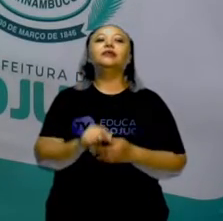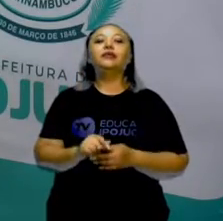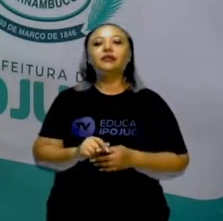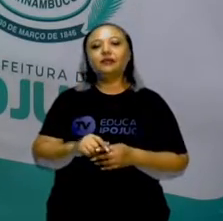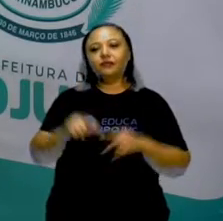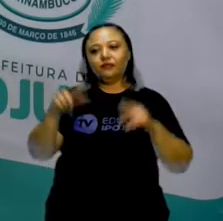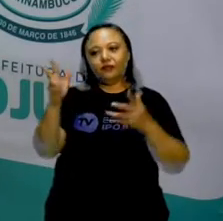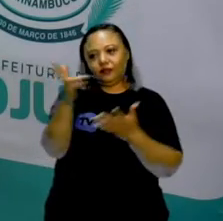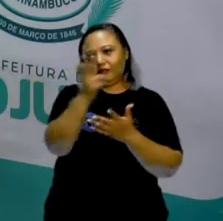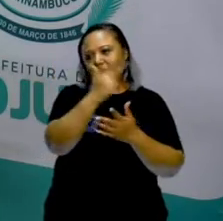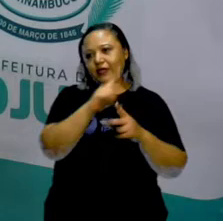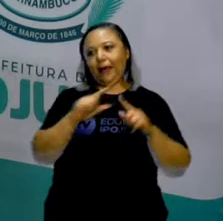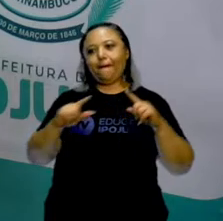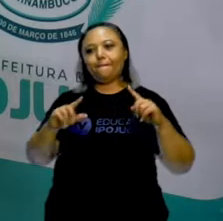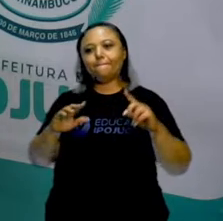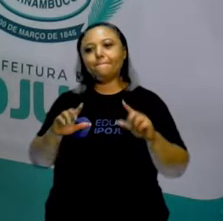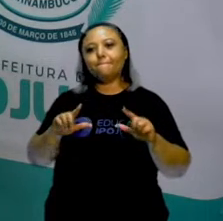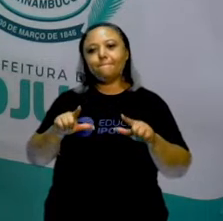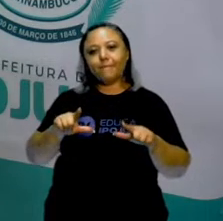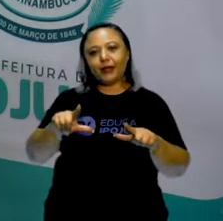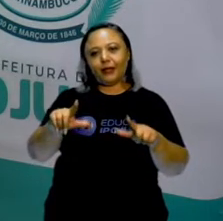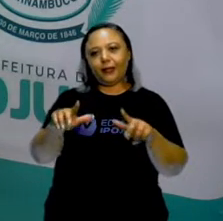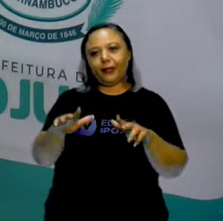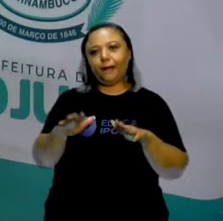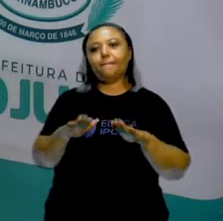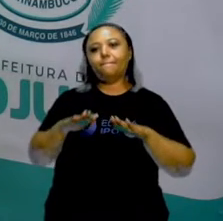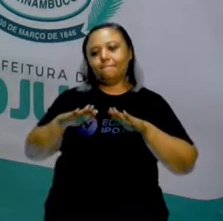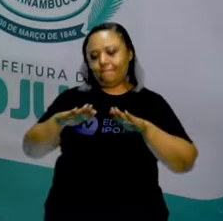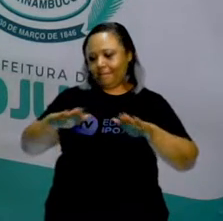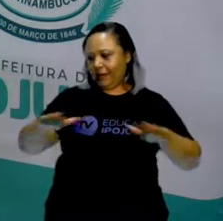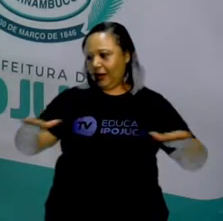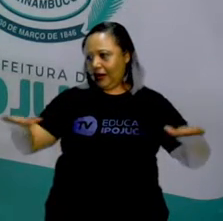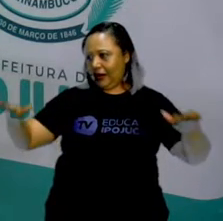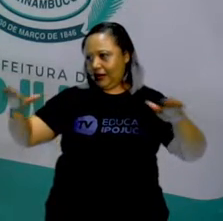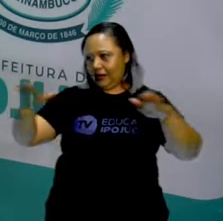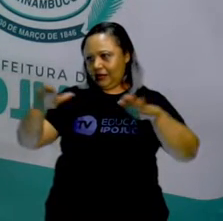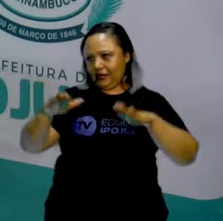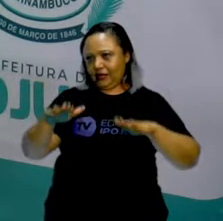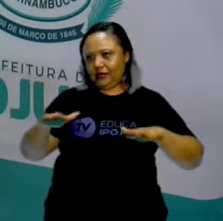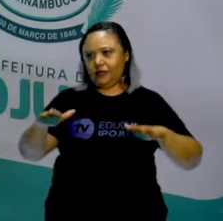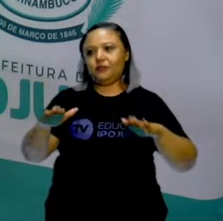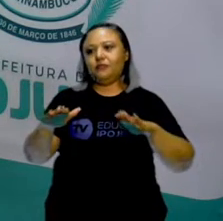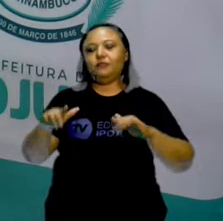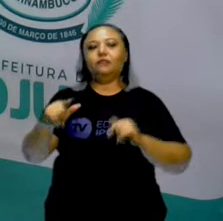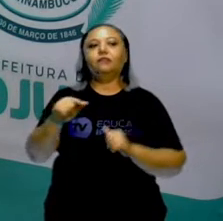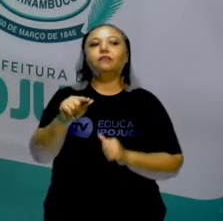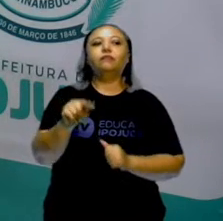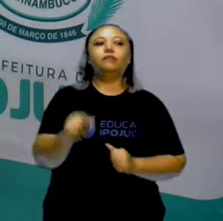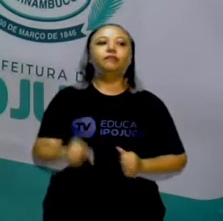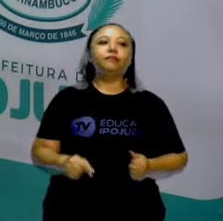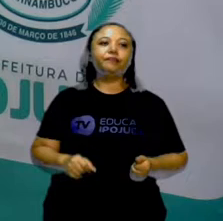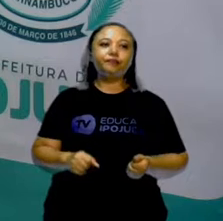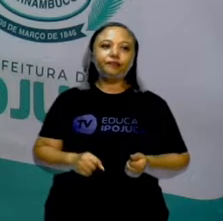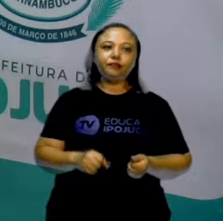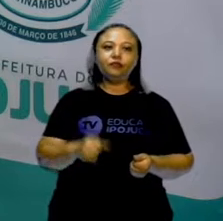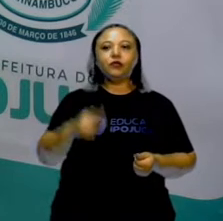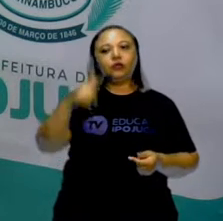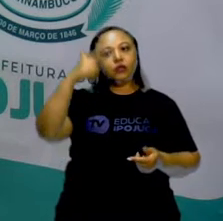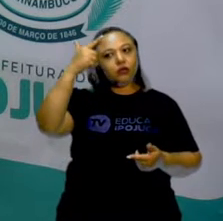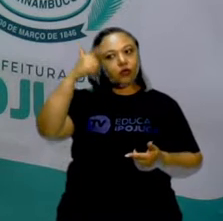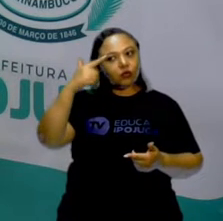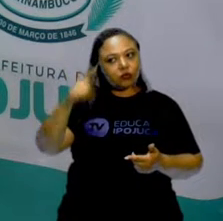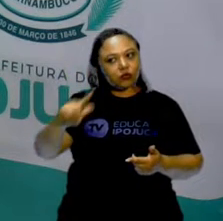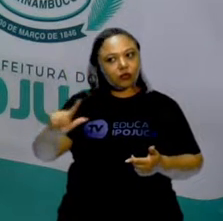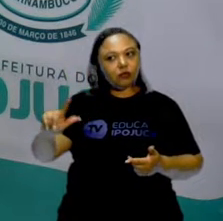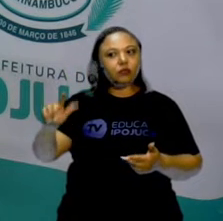planas. Essa primeira classificação é importante, porque nesse momento nós vamos falar de figuras planas. num outro